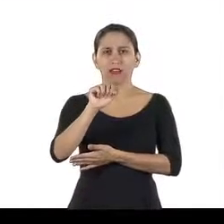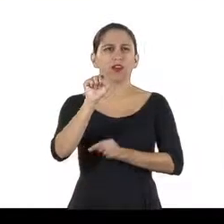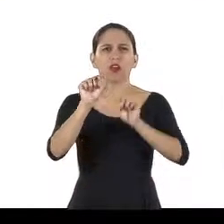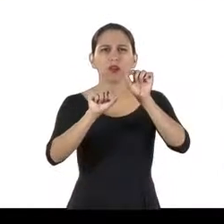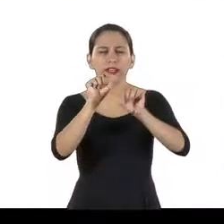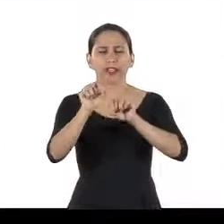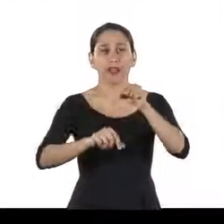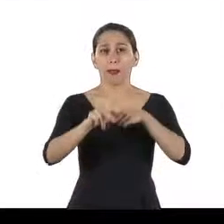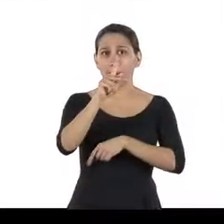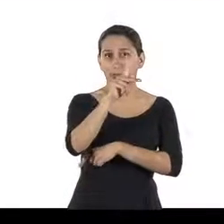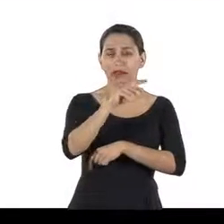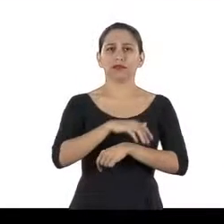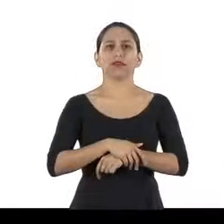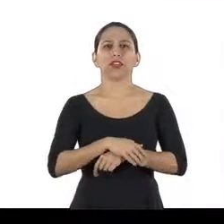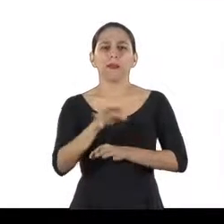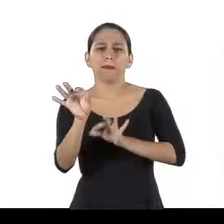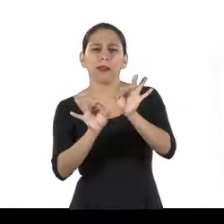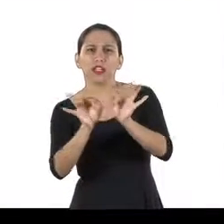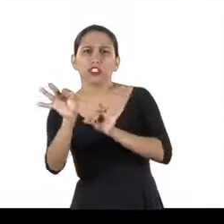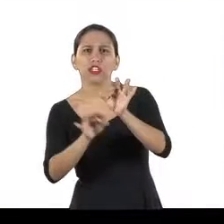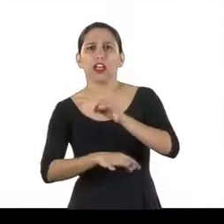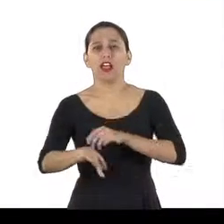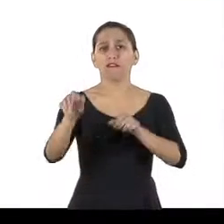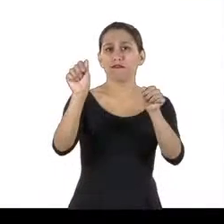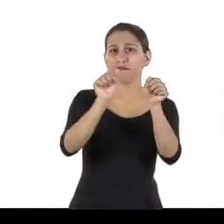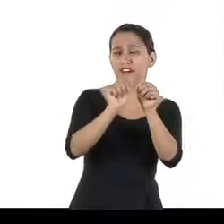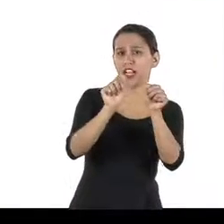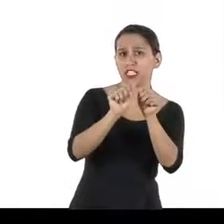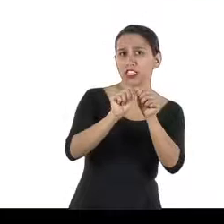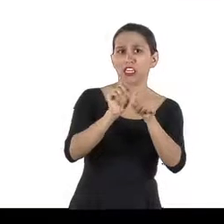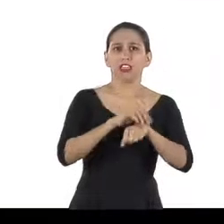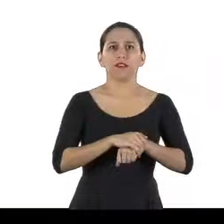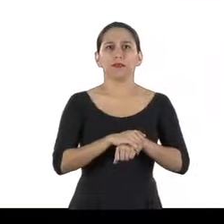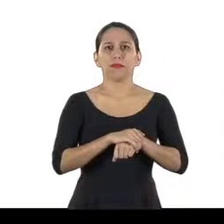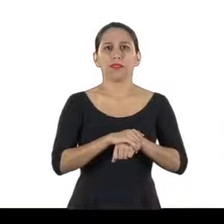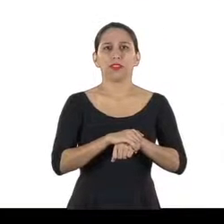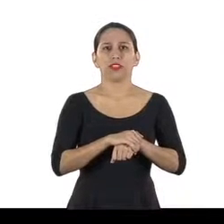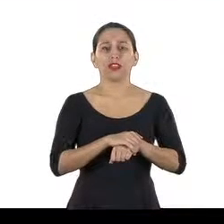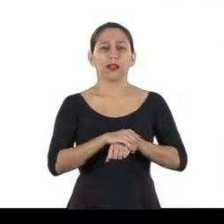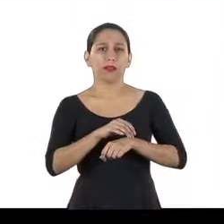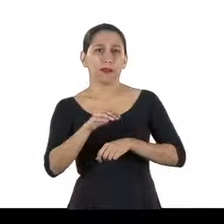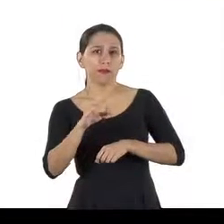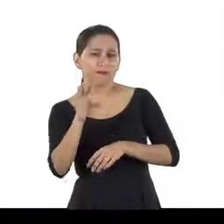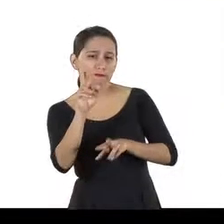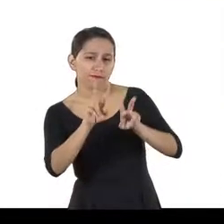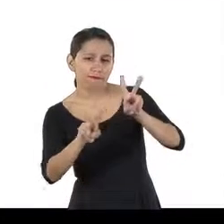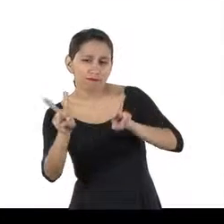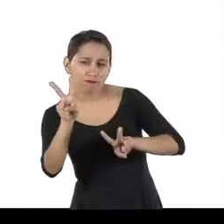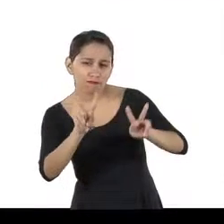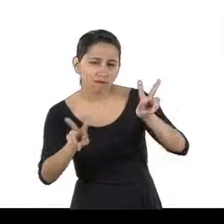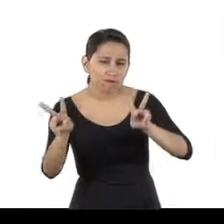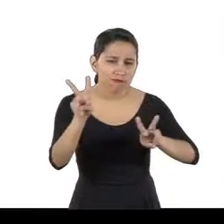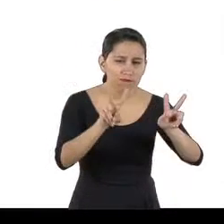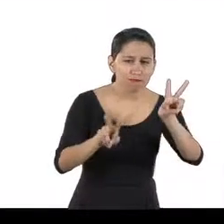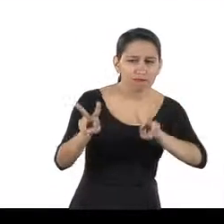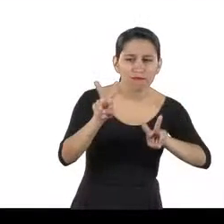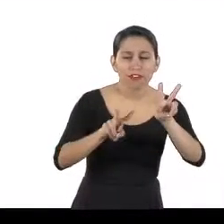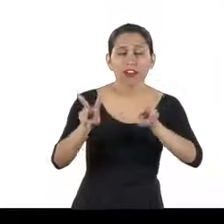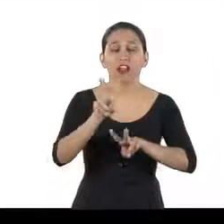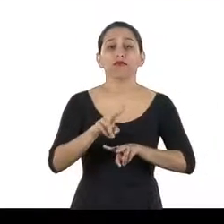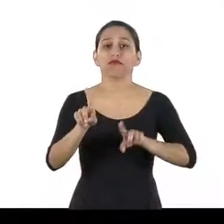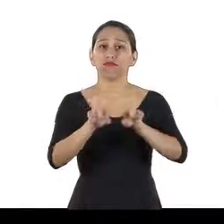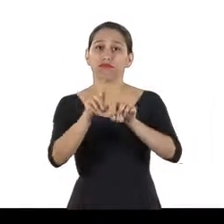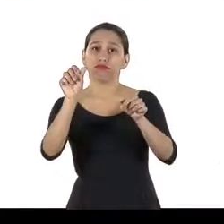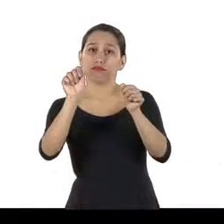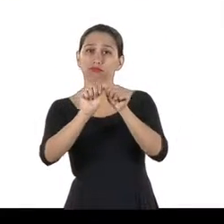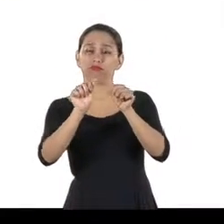inglês, planejar, fazer, verificar e agir. Não se deve pular nenhuma etapa e